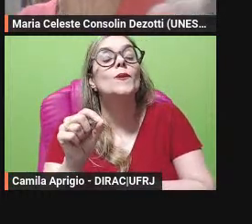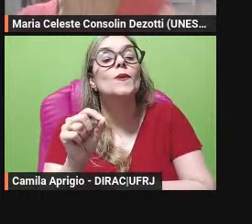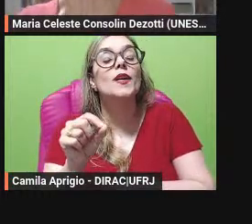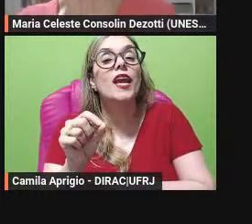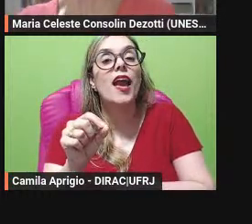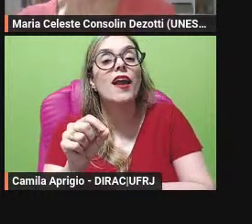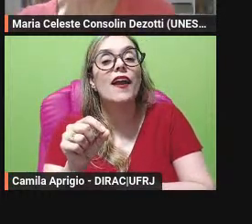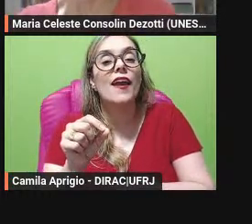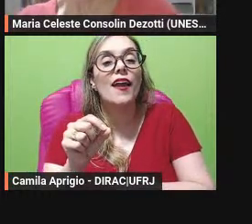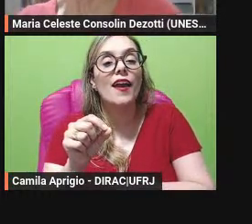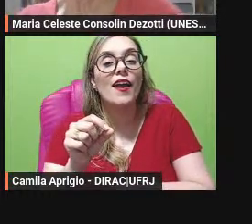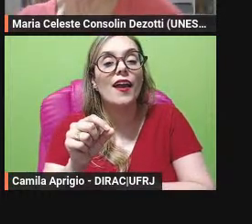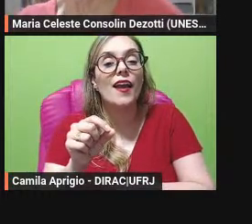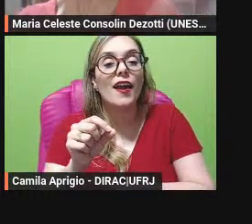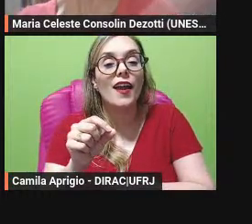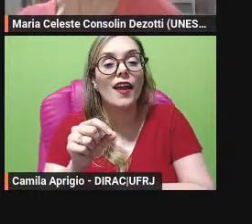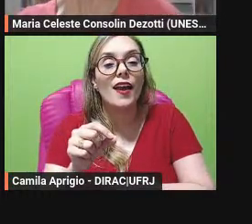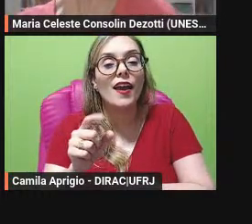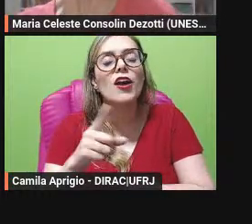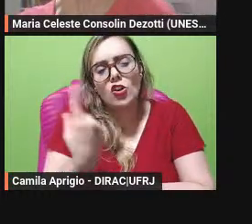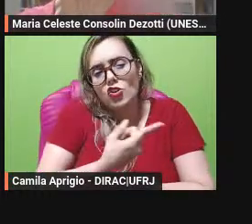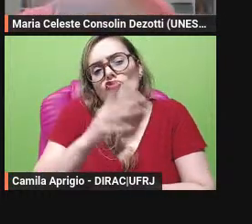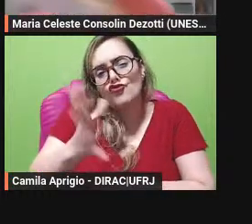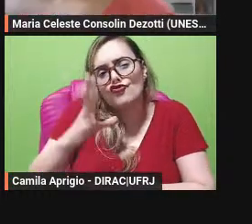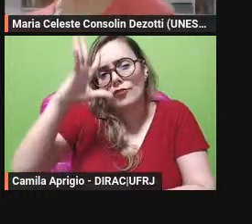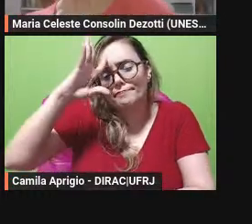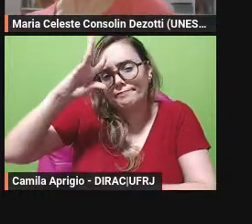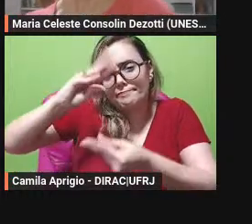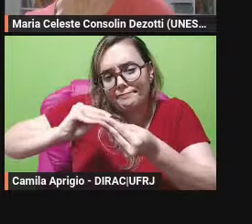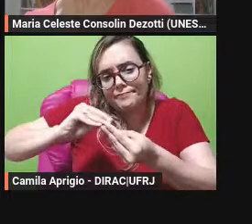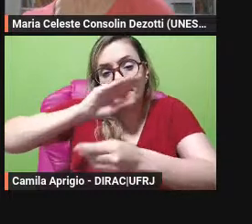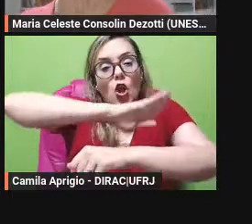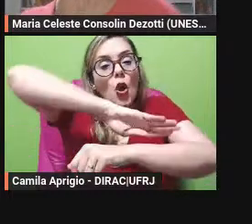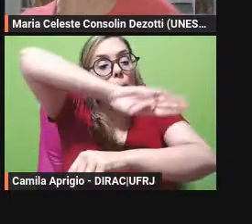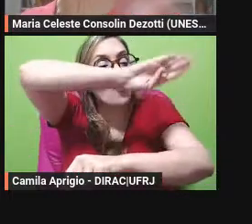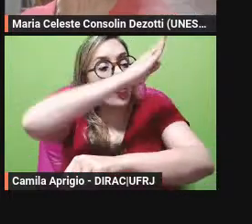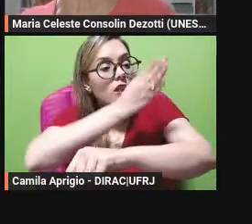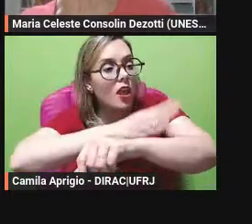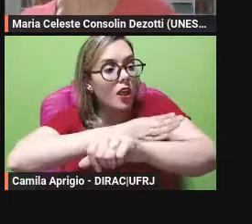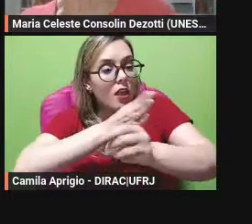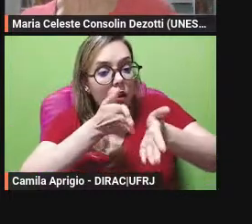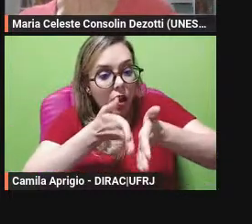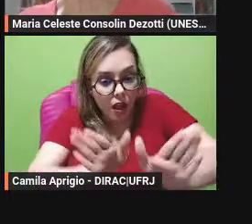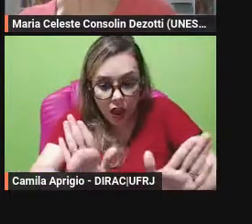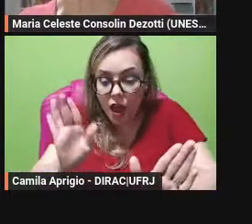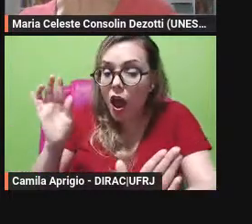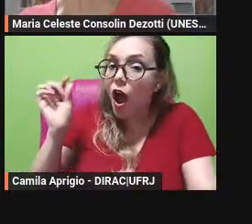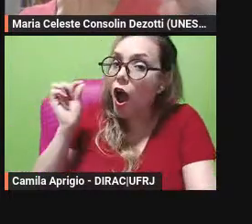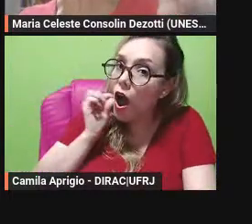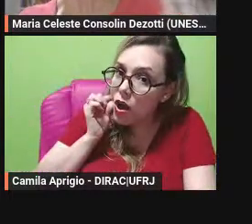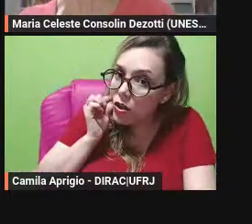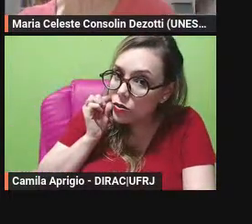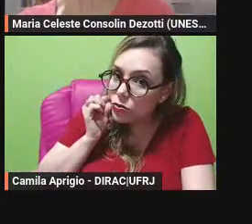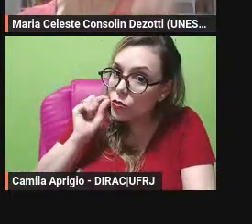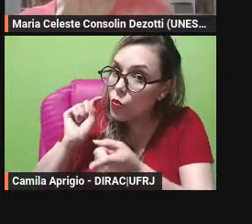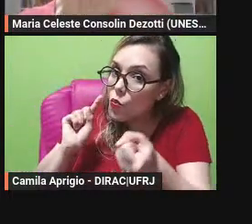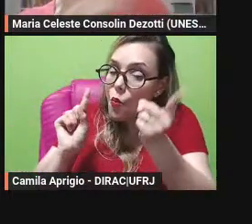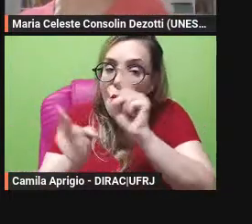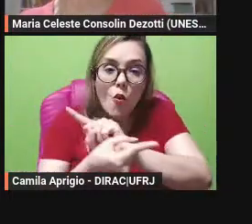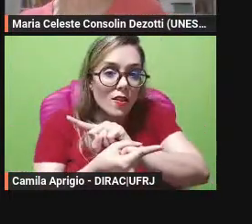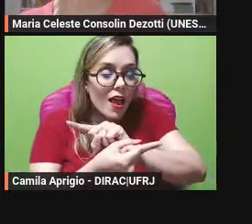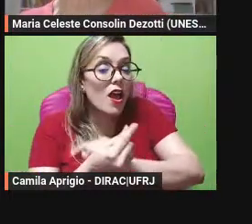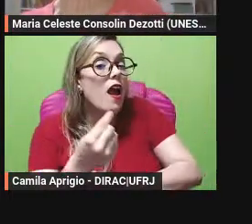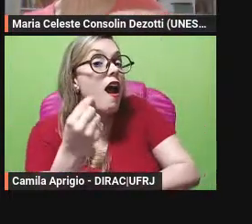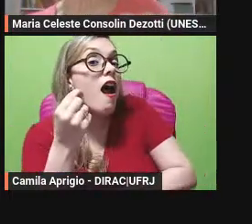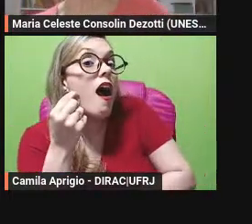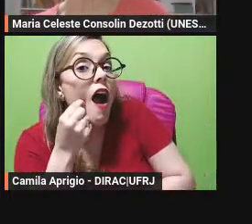e aí a gente sabe que a montanha pariu o rato o Nizam inverte ele diz o rato pariu